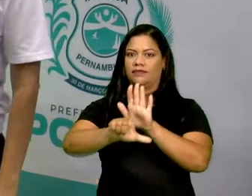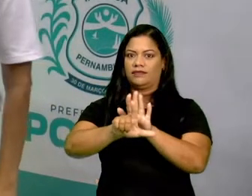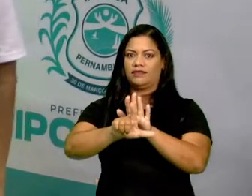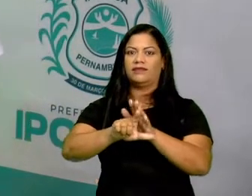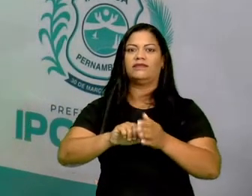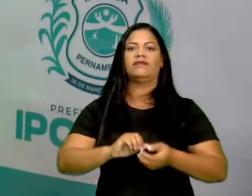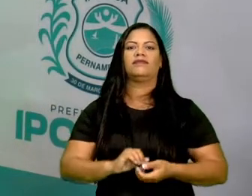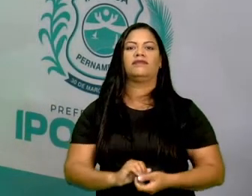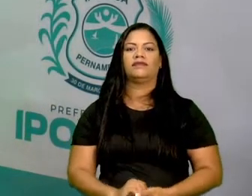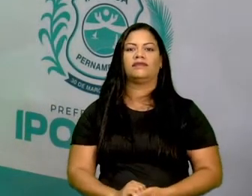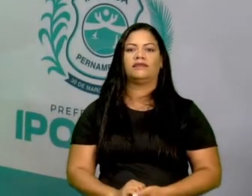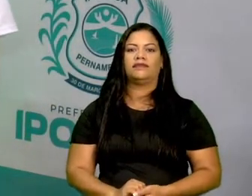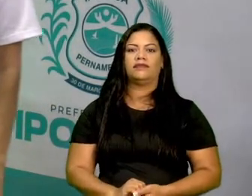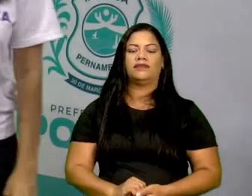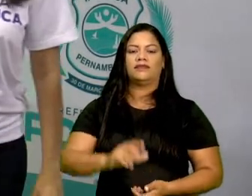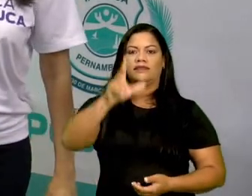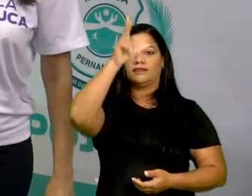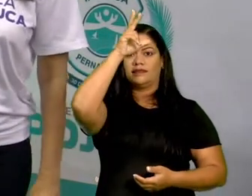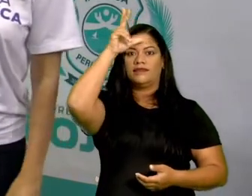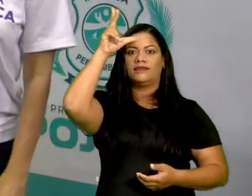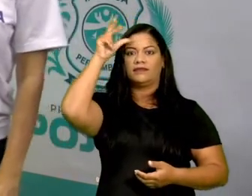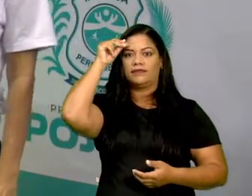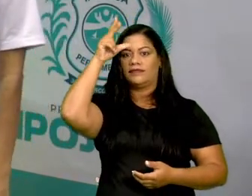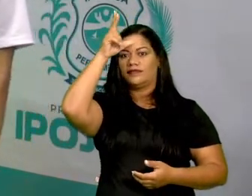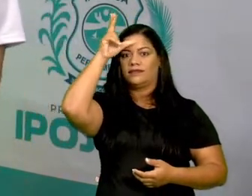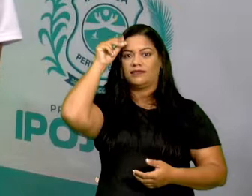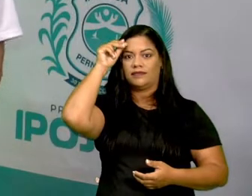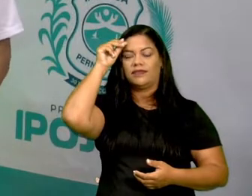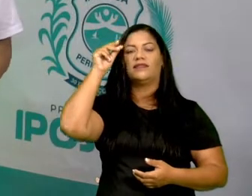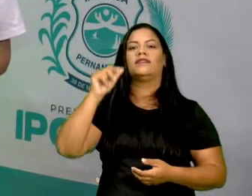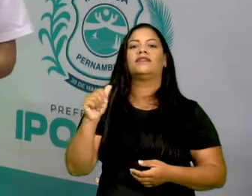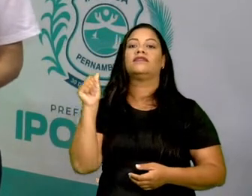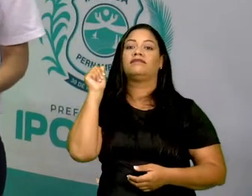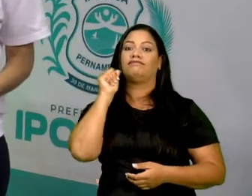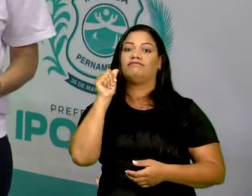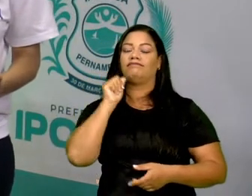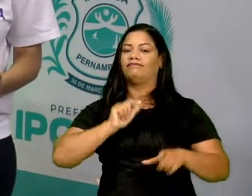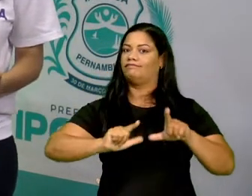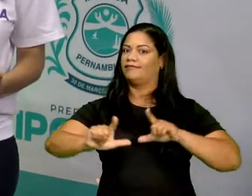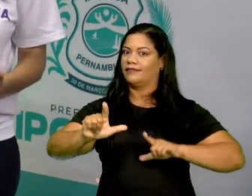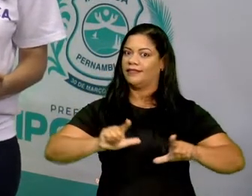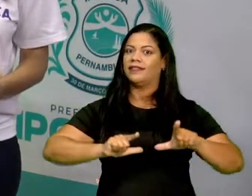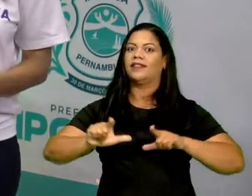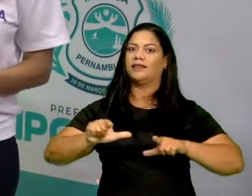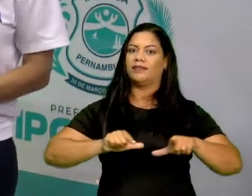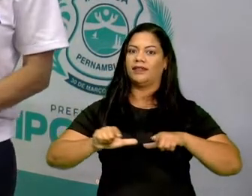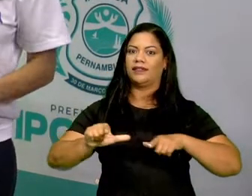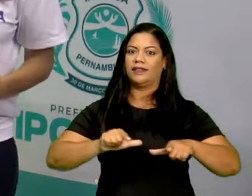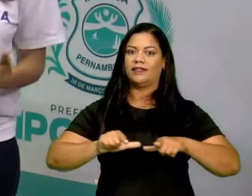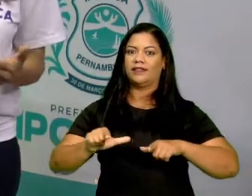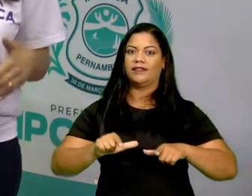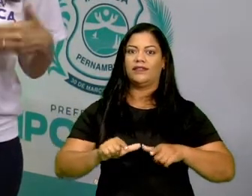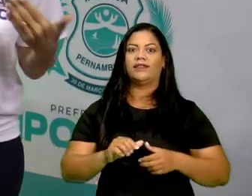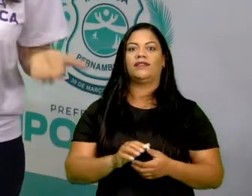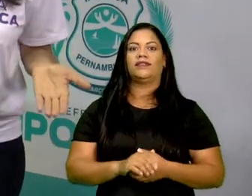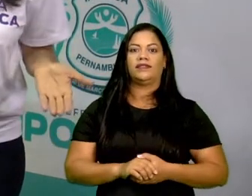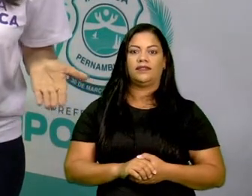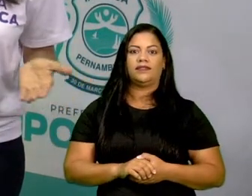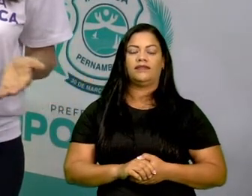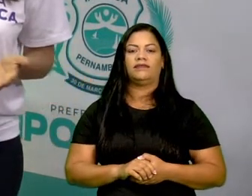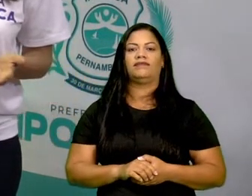pela prefeita. Aqui é onde a prefeita trabalha. Aqui é onde ela dá o